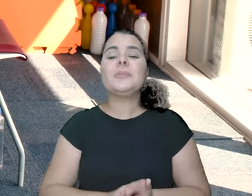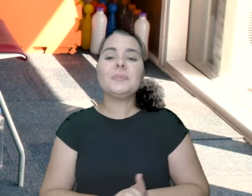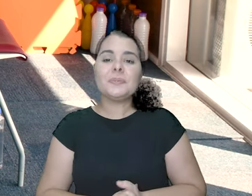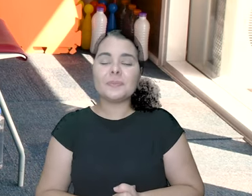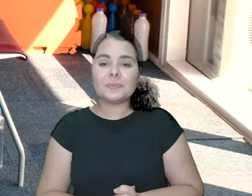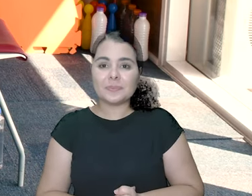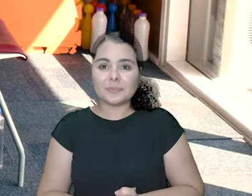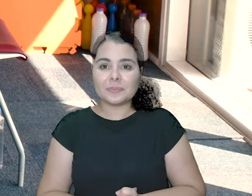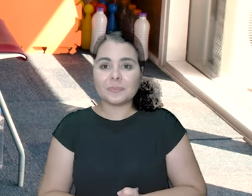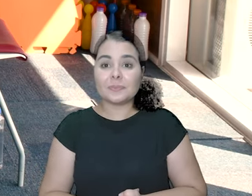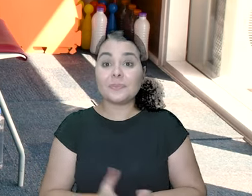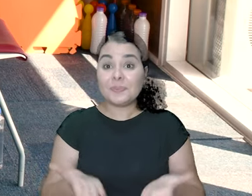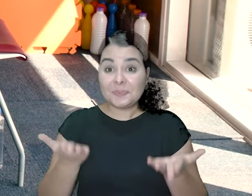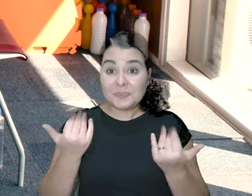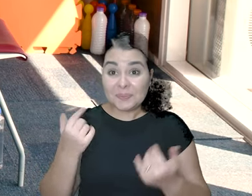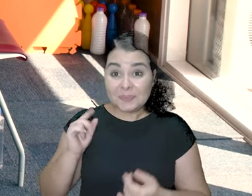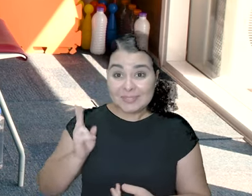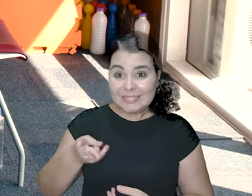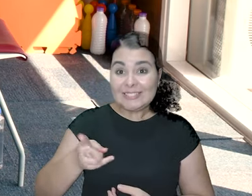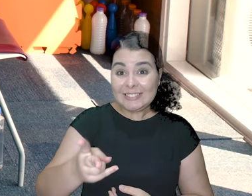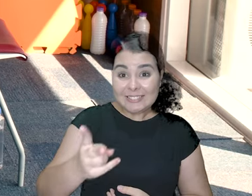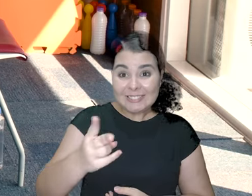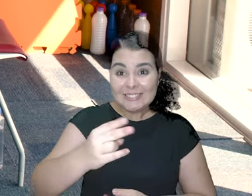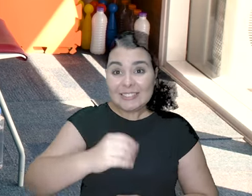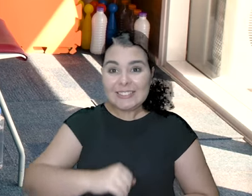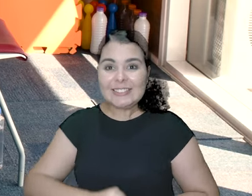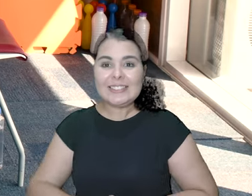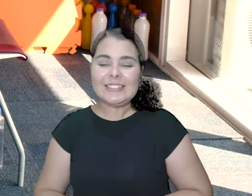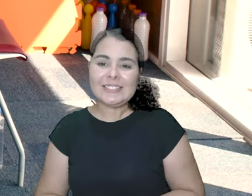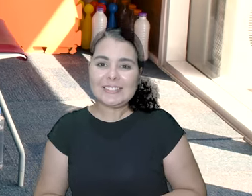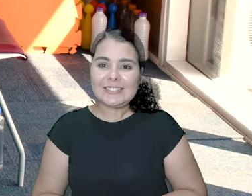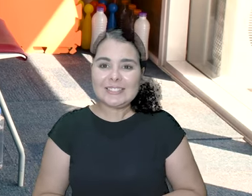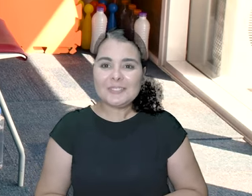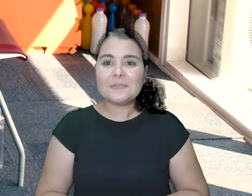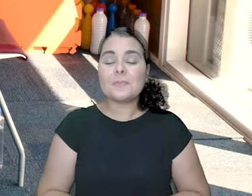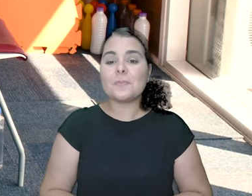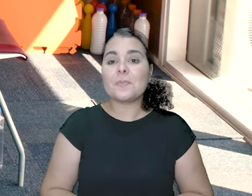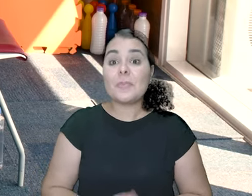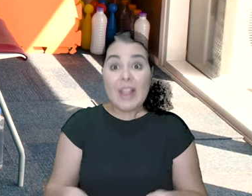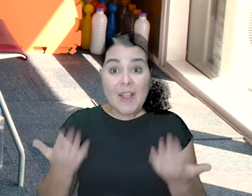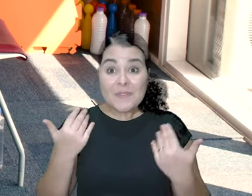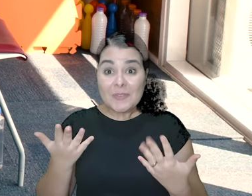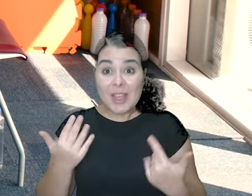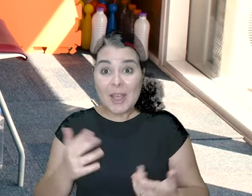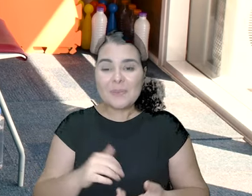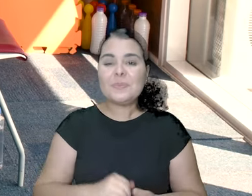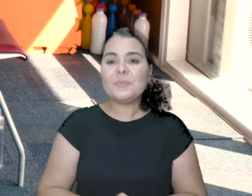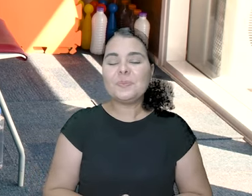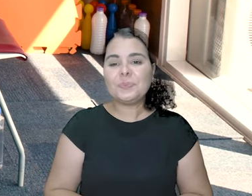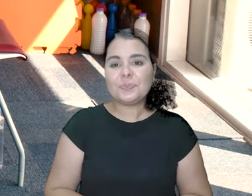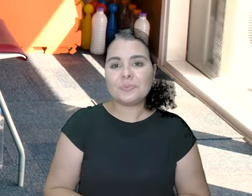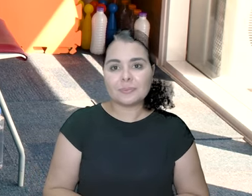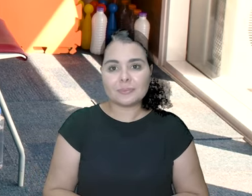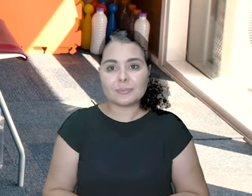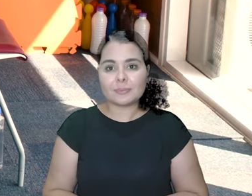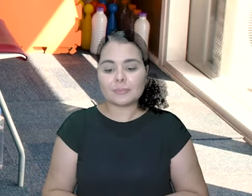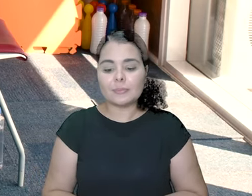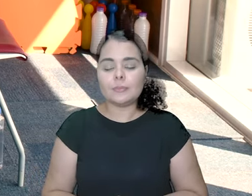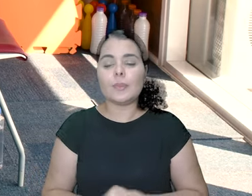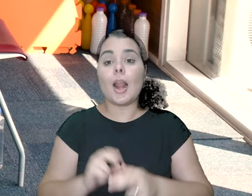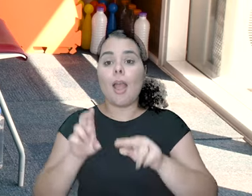Daqui a pouco você vai beber a sua água. Continua. Continua. E bora, galera.